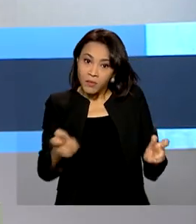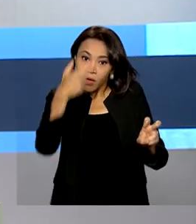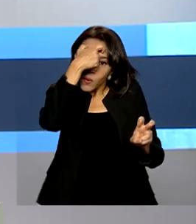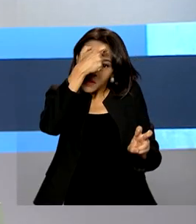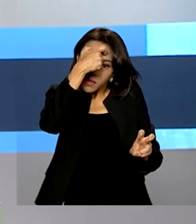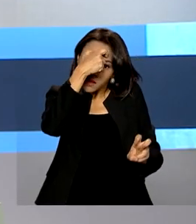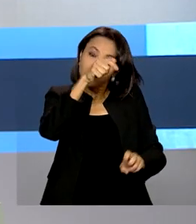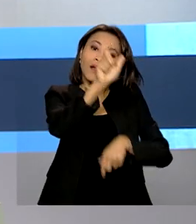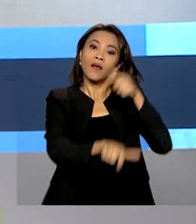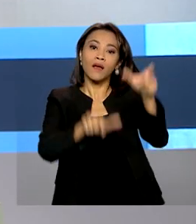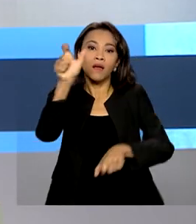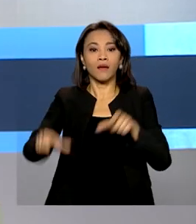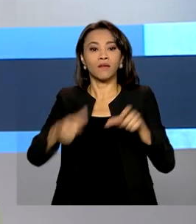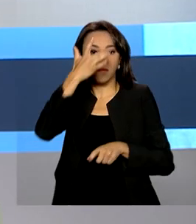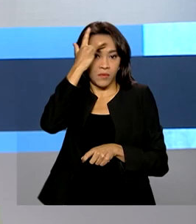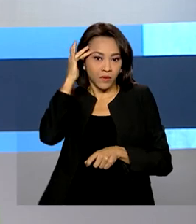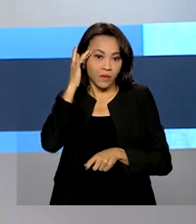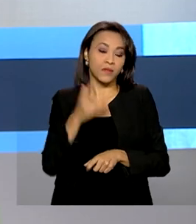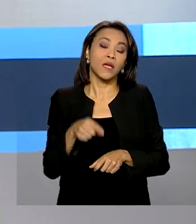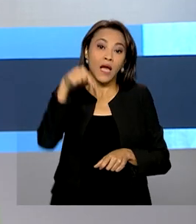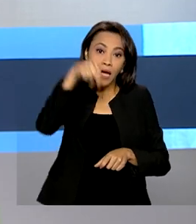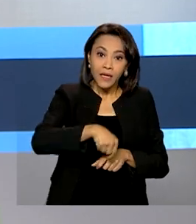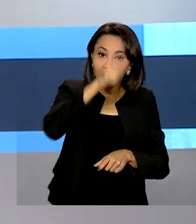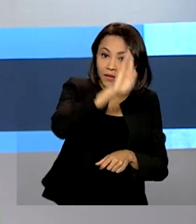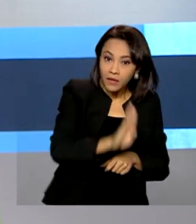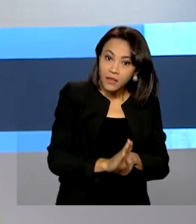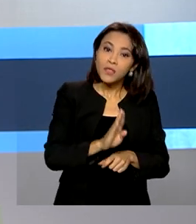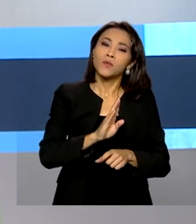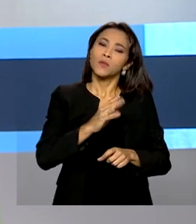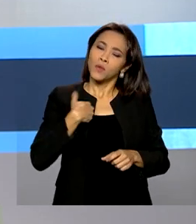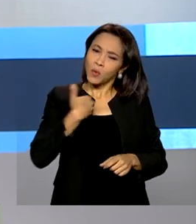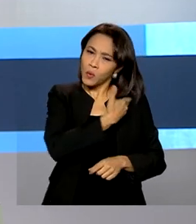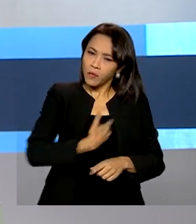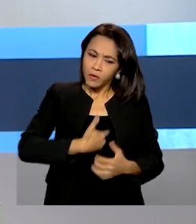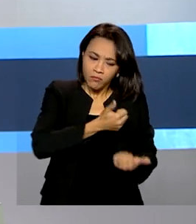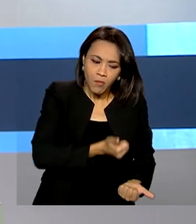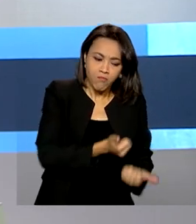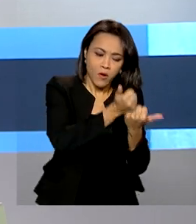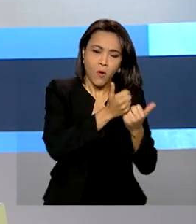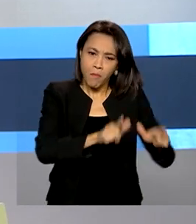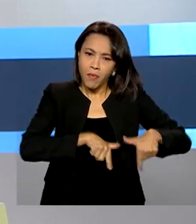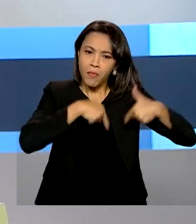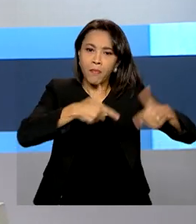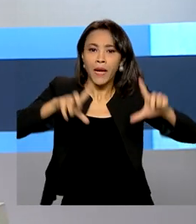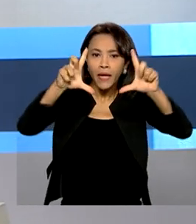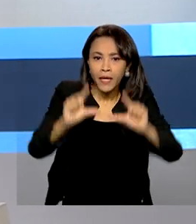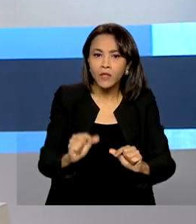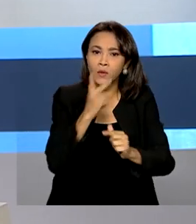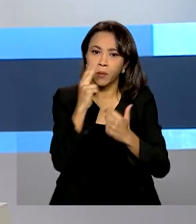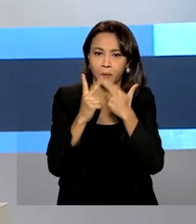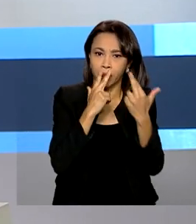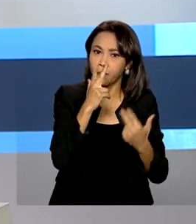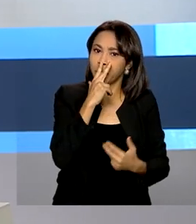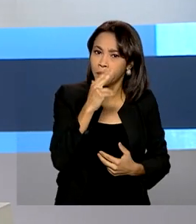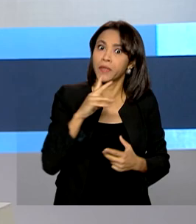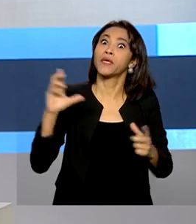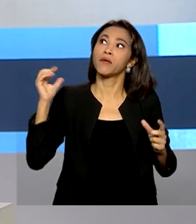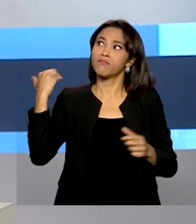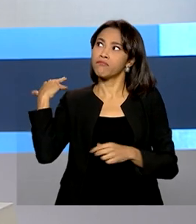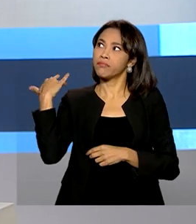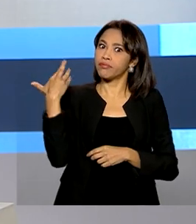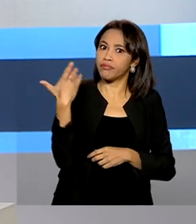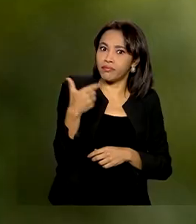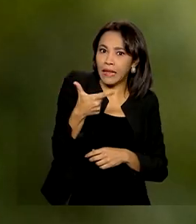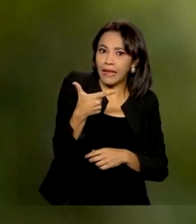No Brasil, a iniciativa se somou aos esforços do governo para diminuir o número de fumantes, o que ocorreu nos últimos 30 anos.